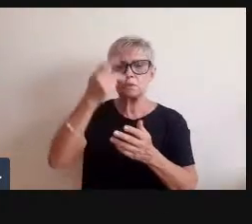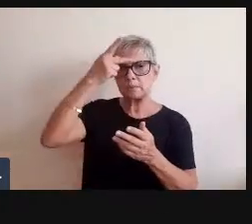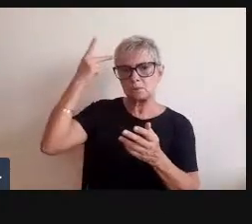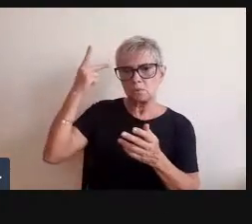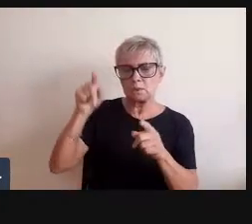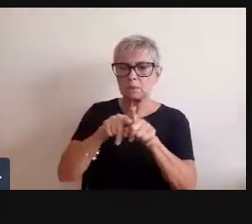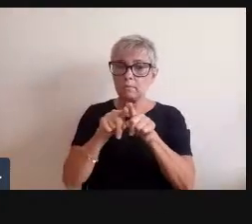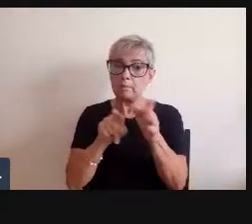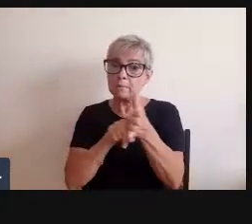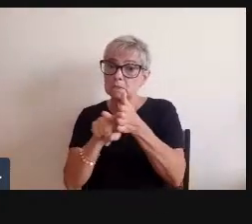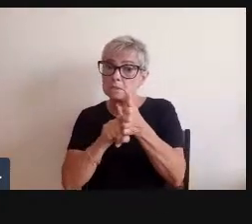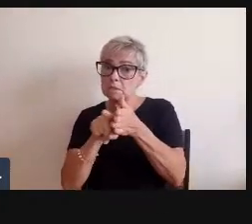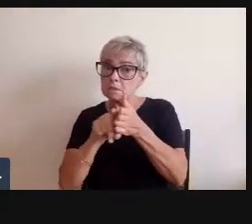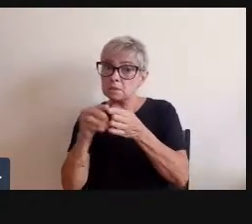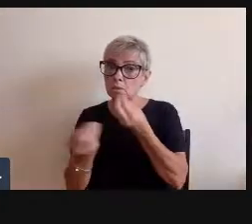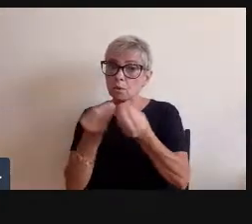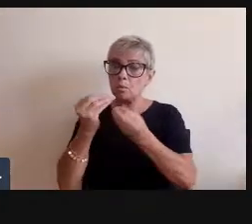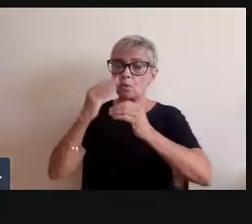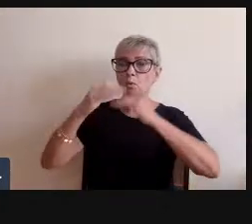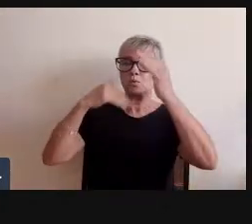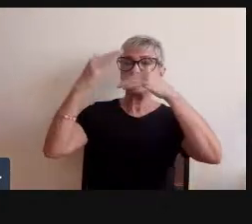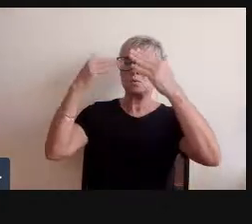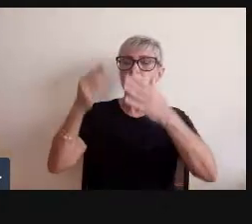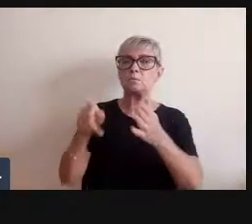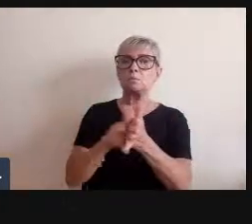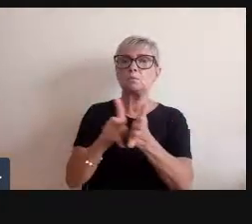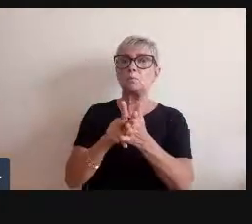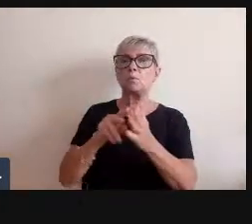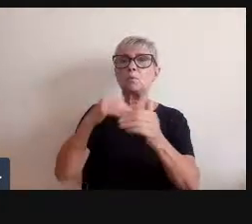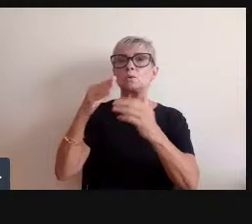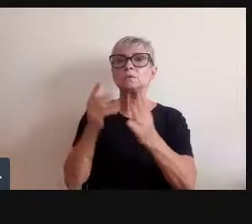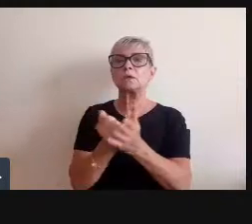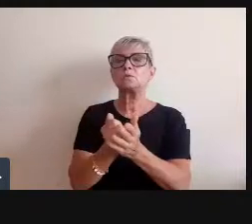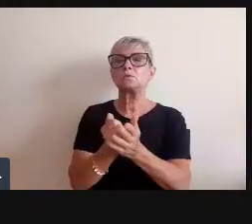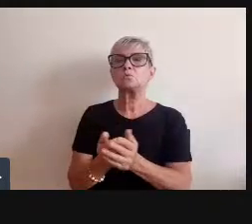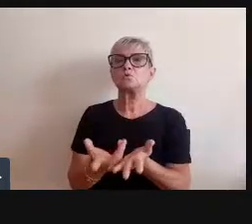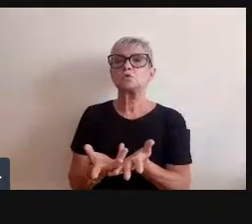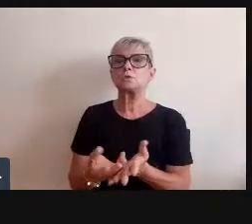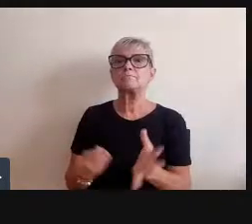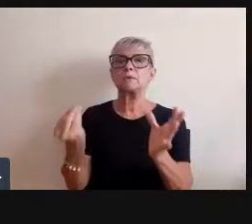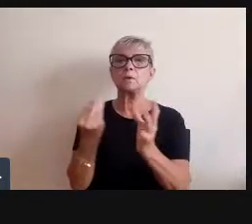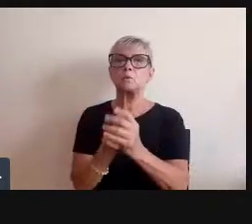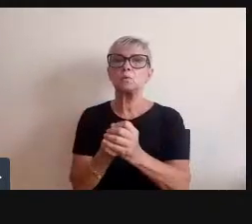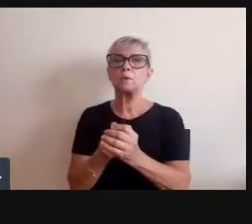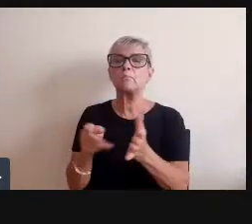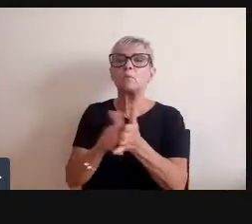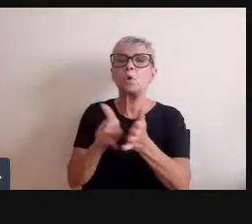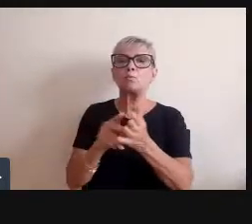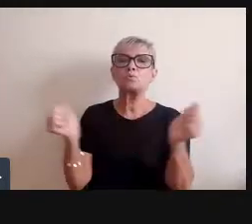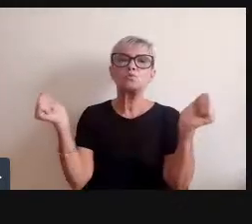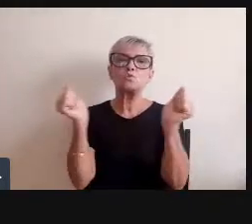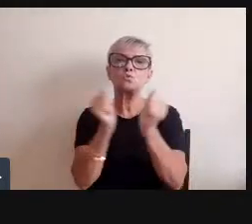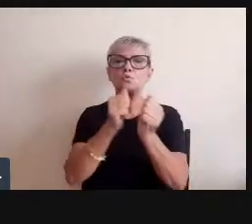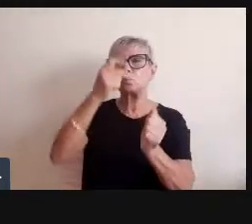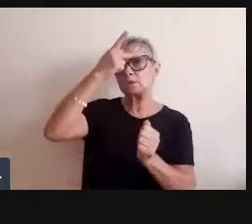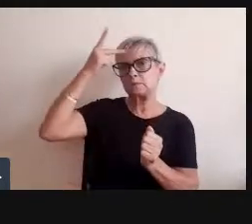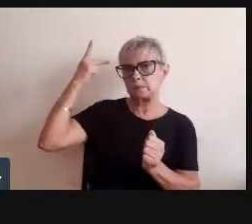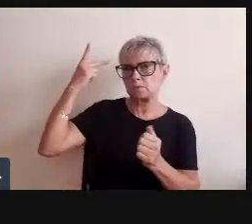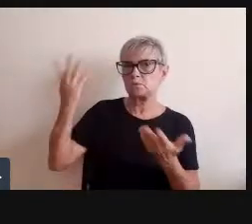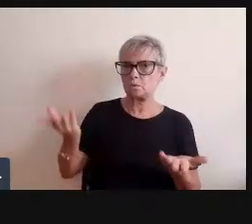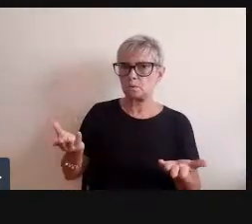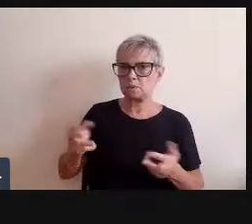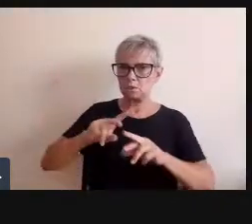construção para um processo de engajamento com o público. E aí, esse